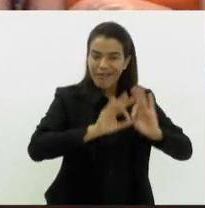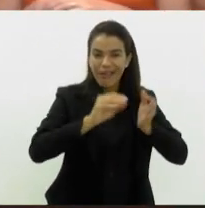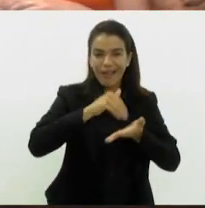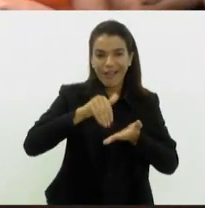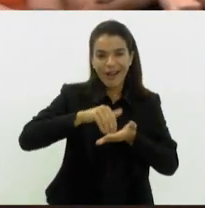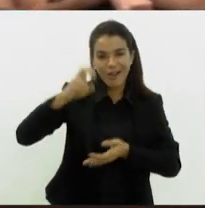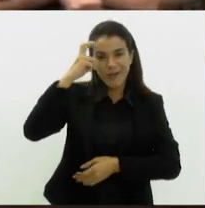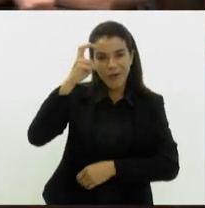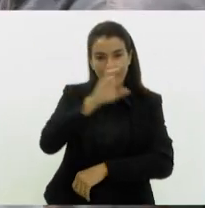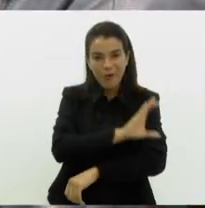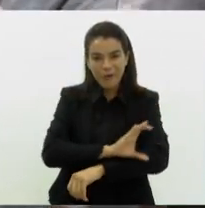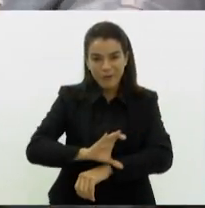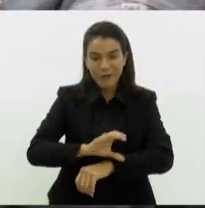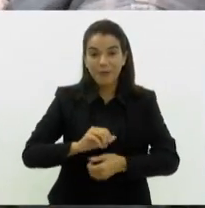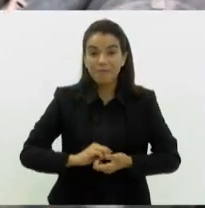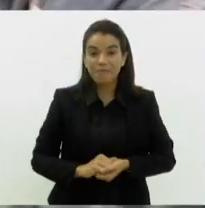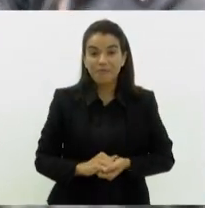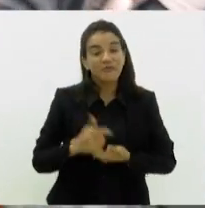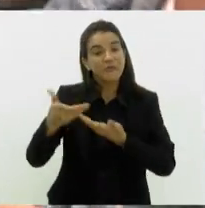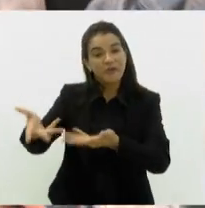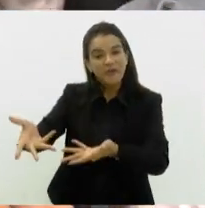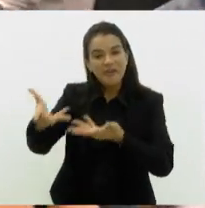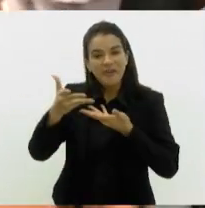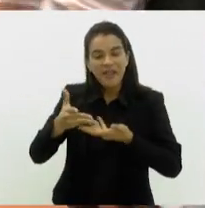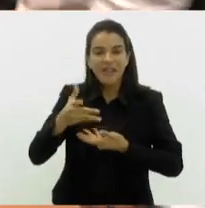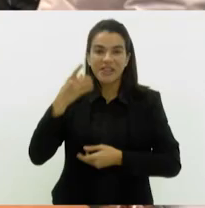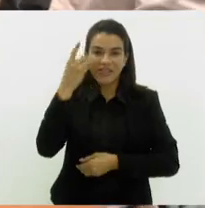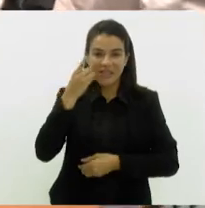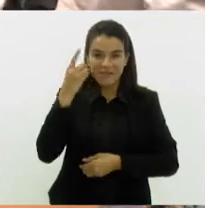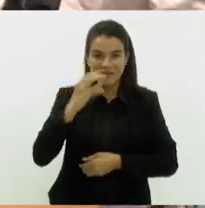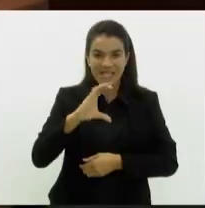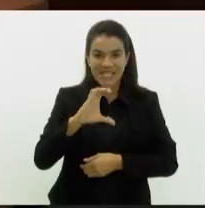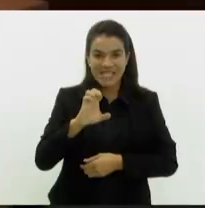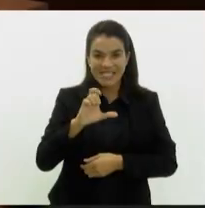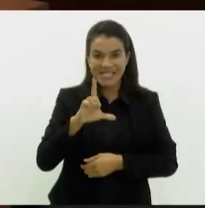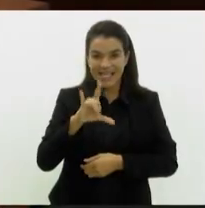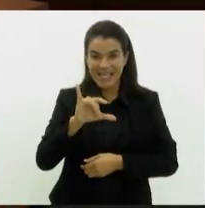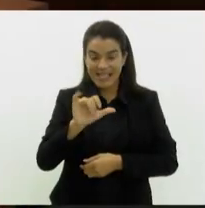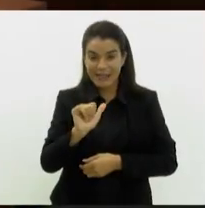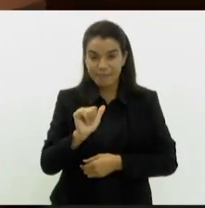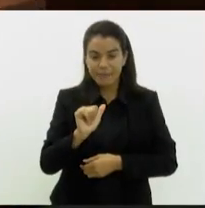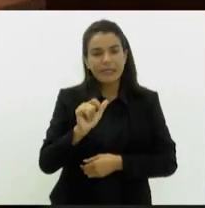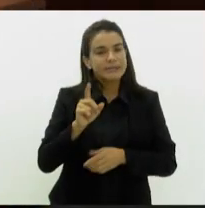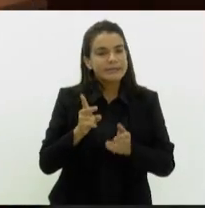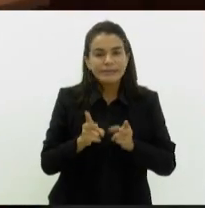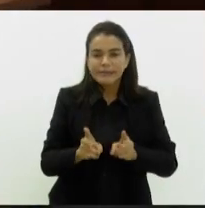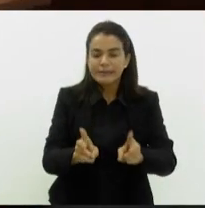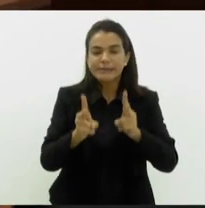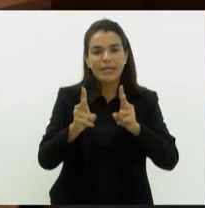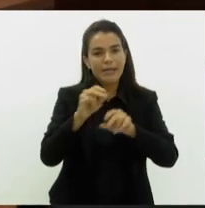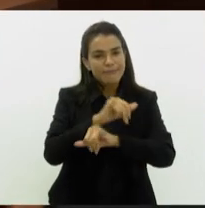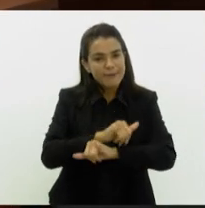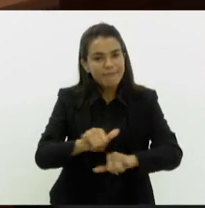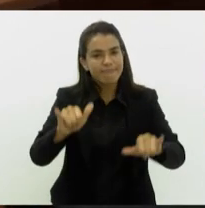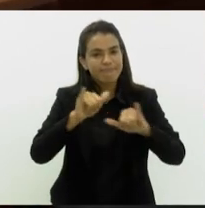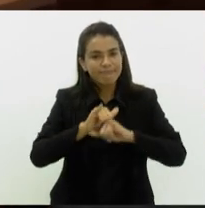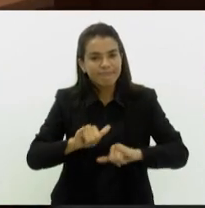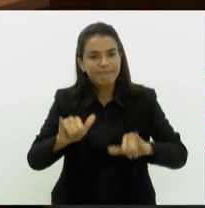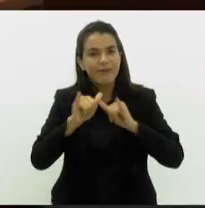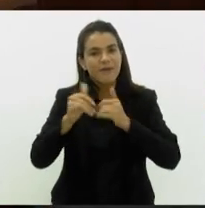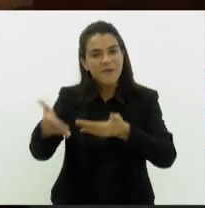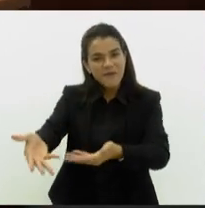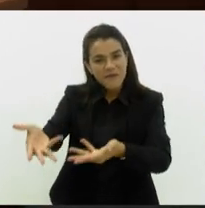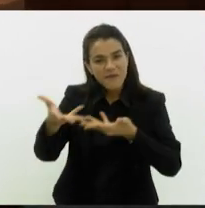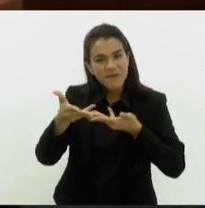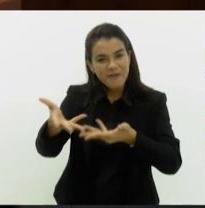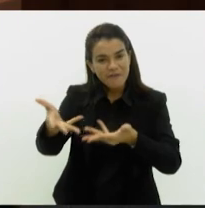Cultura e Juventude da cidade e foram convidados pela deputada Célia Jordão. Sempre venho fomentando a vinda de cada vez mais